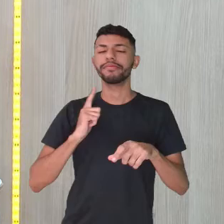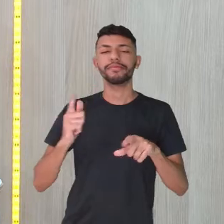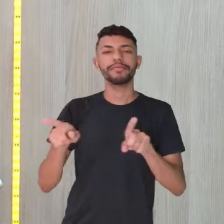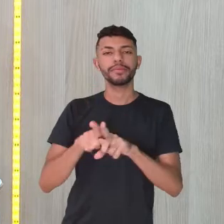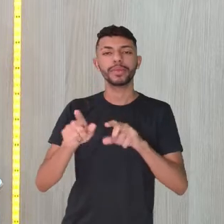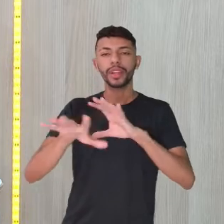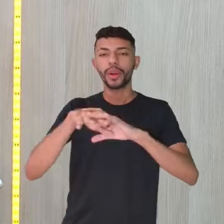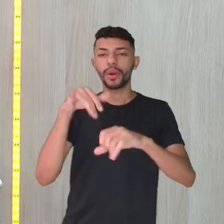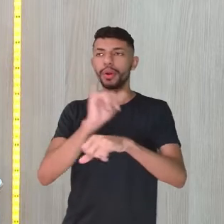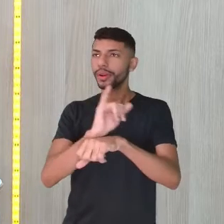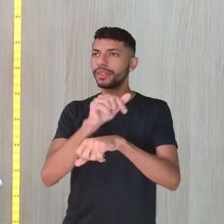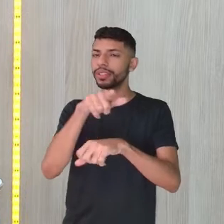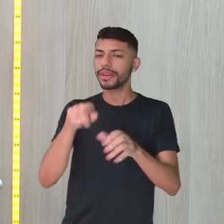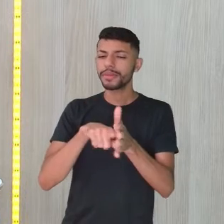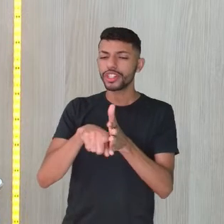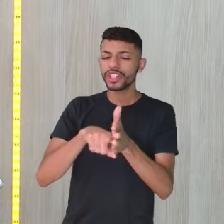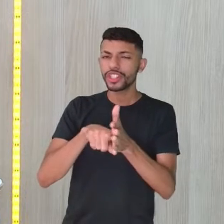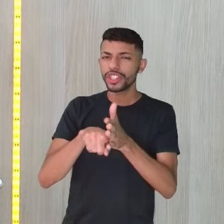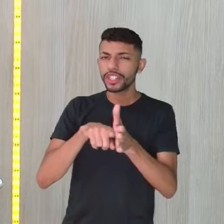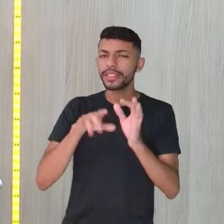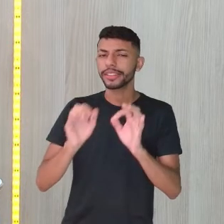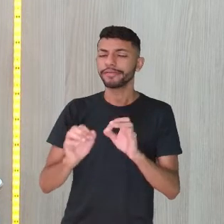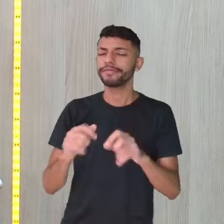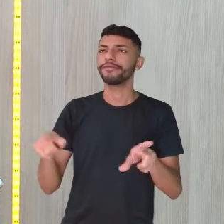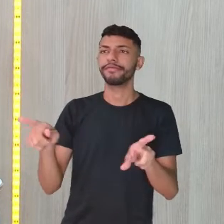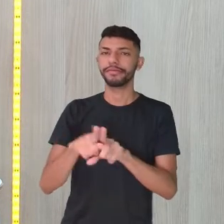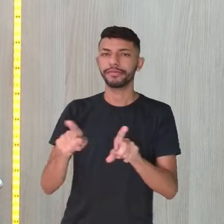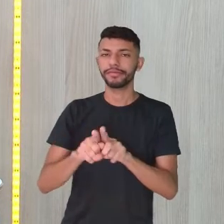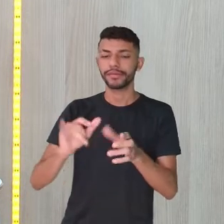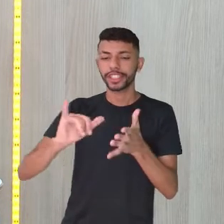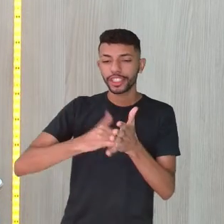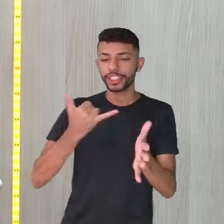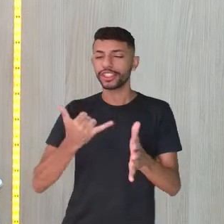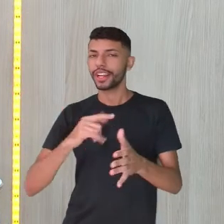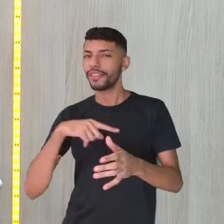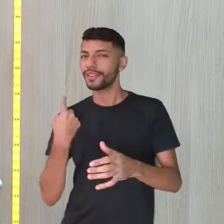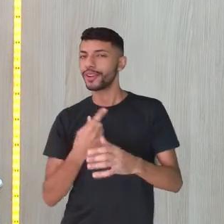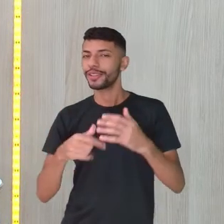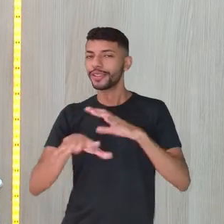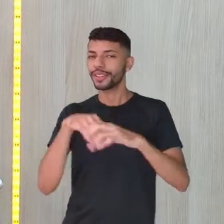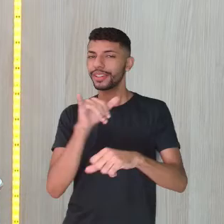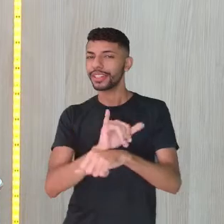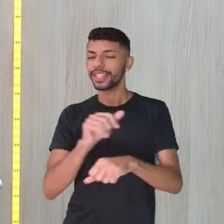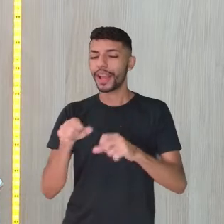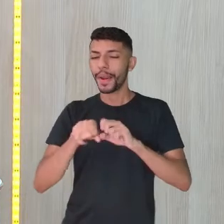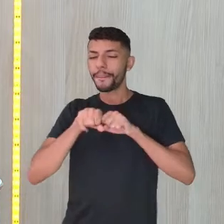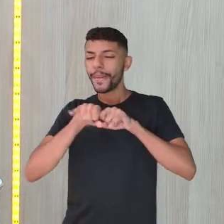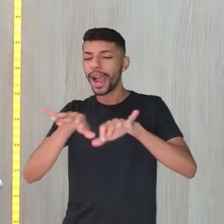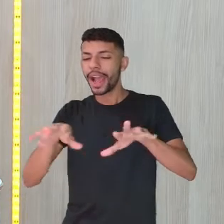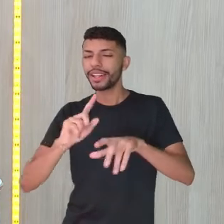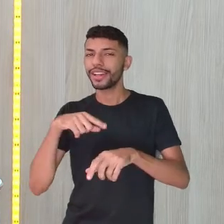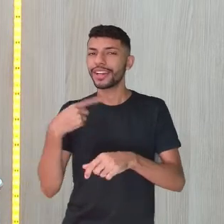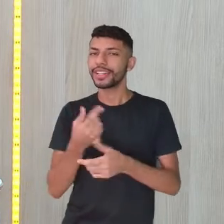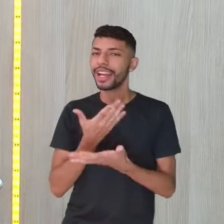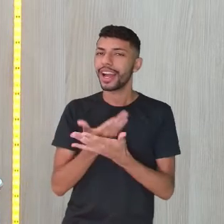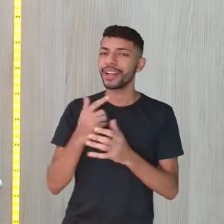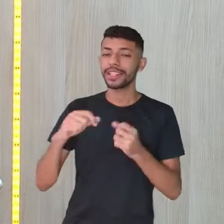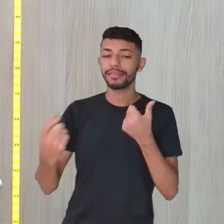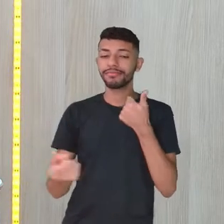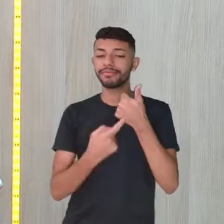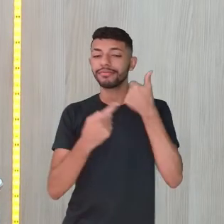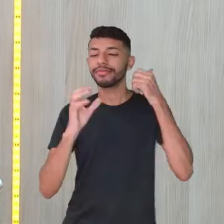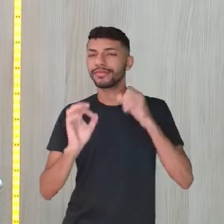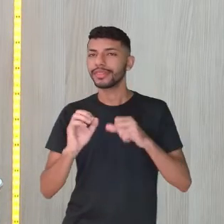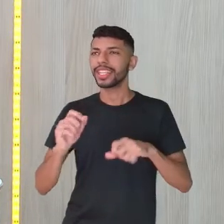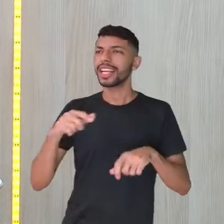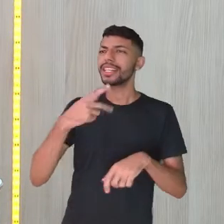Educa Recife, tudo junto. E também vai se inscrever no nosso canalzinho lá, vai compartilhar nossas aulas, deixar o seu like. Aquela